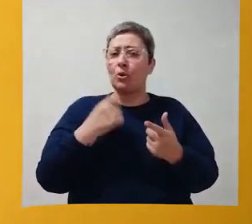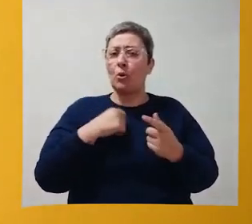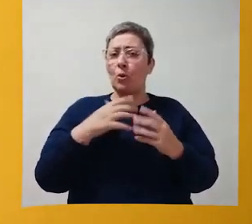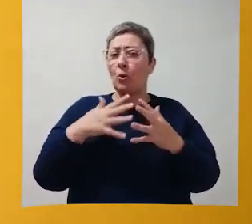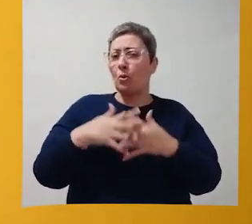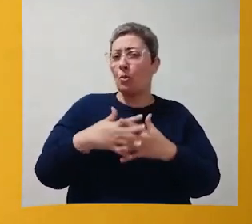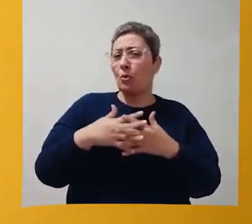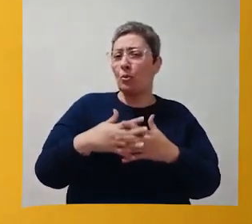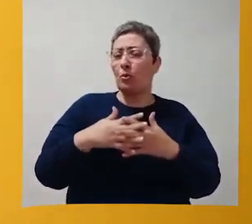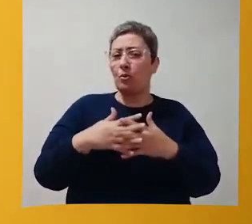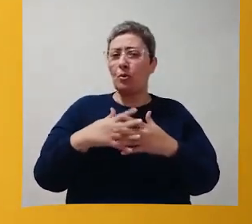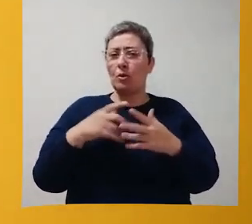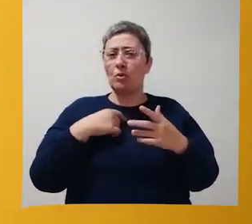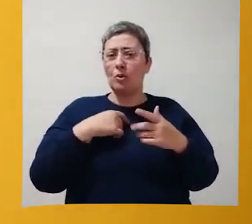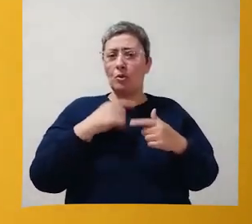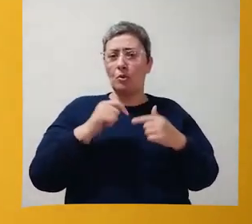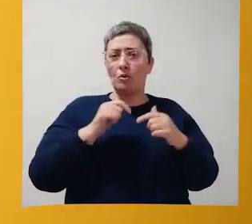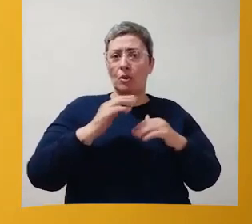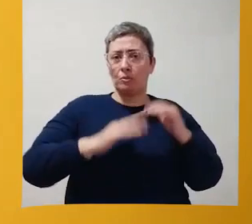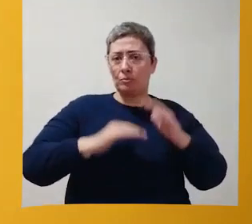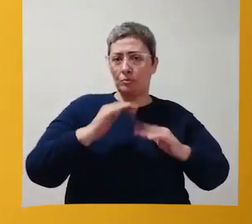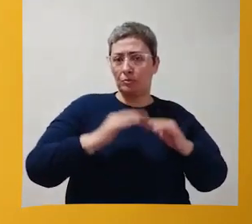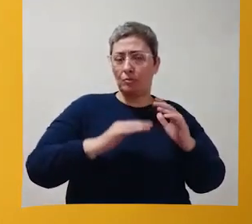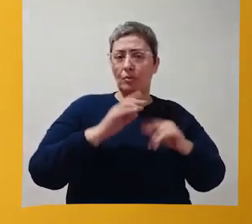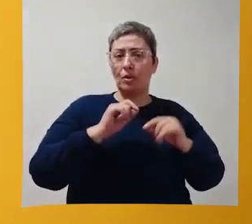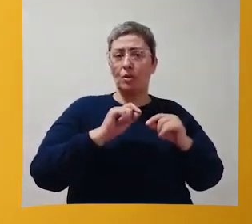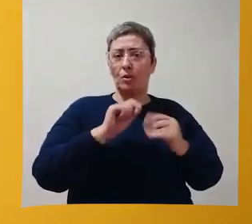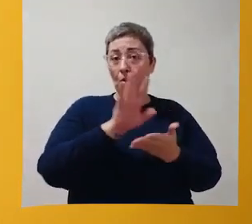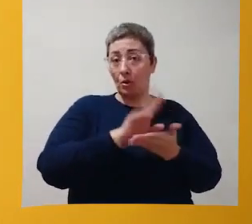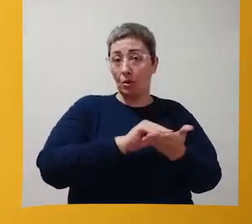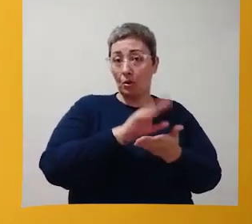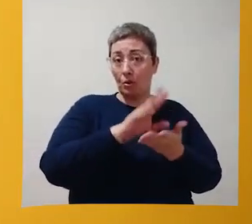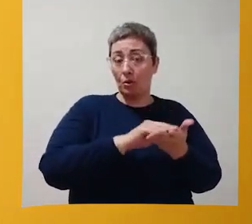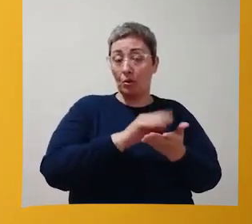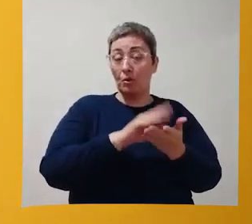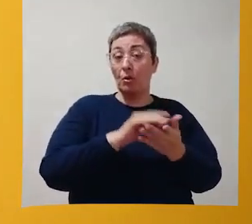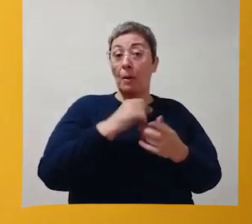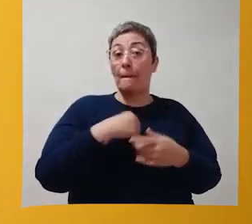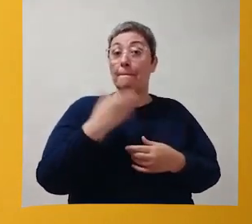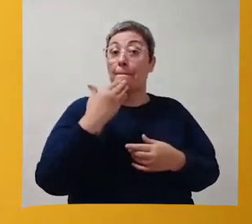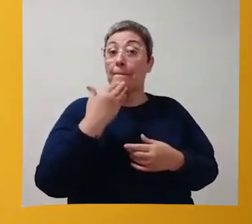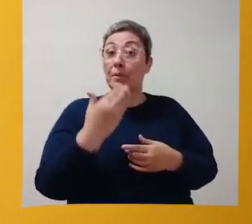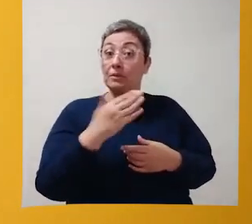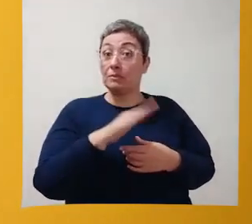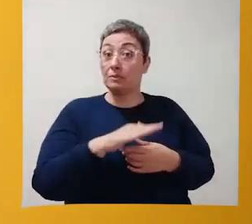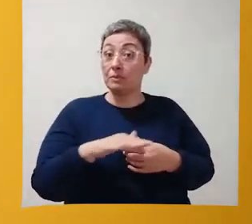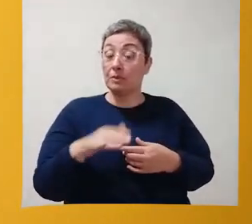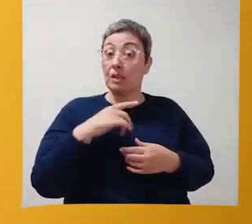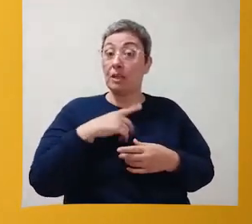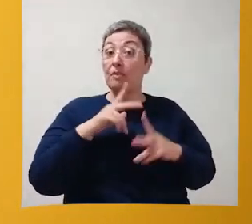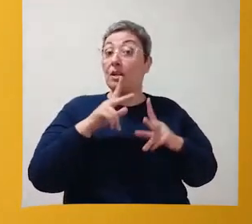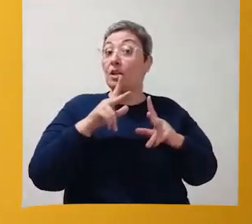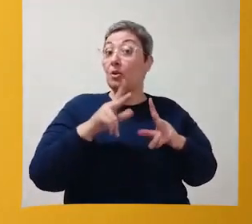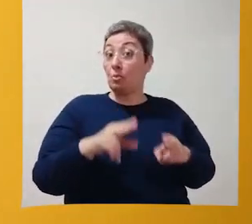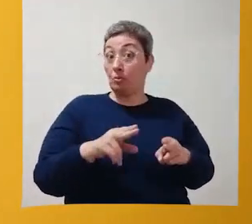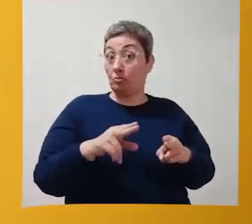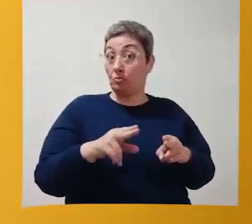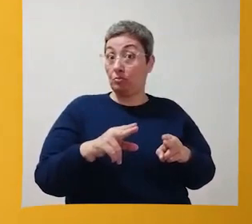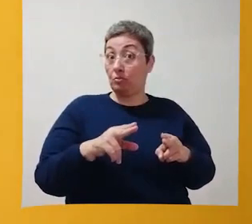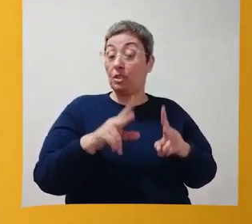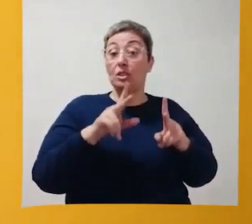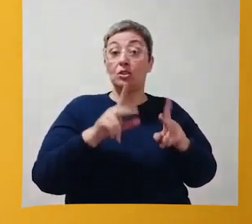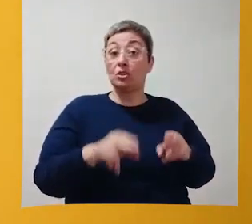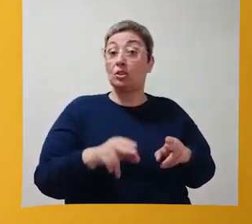né? Quando nós estamos trabalhando imitação, nós estamos pedindo para que a criança faça igual.